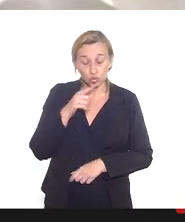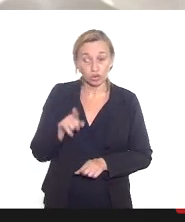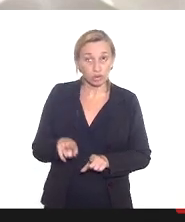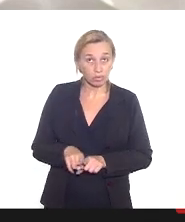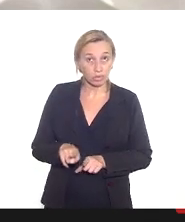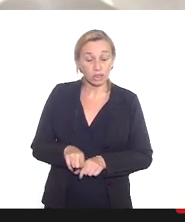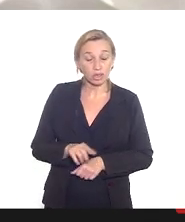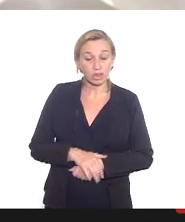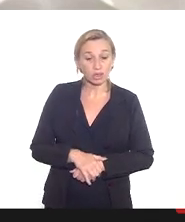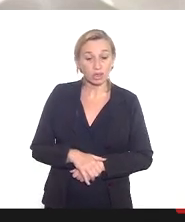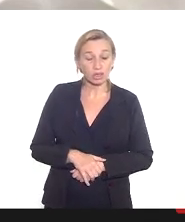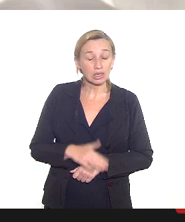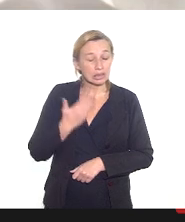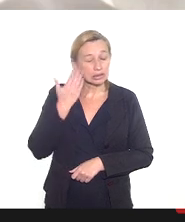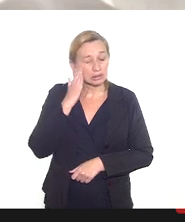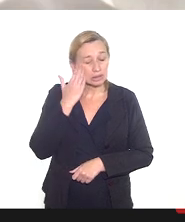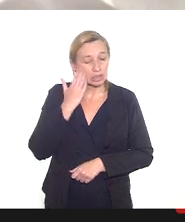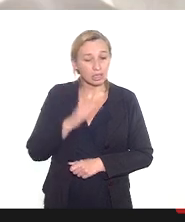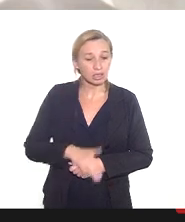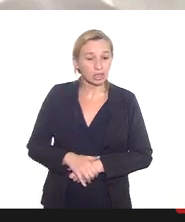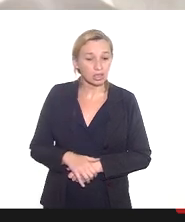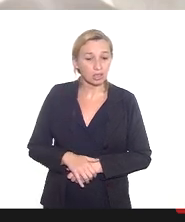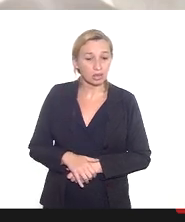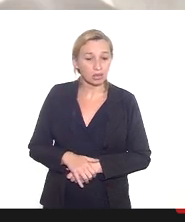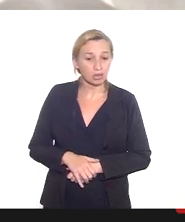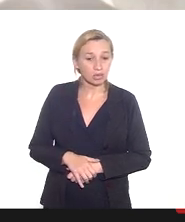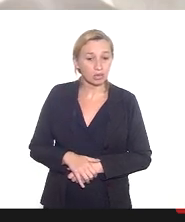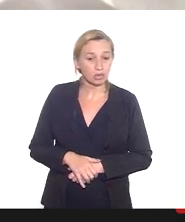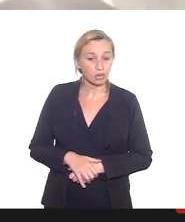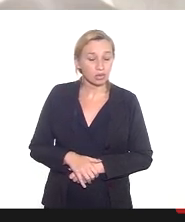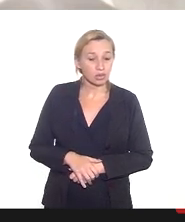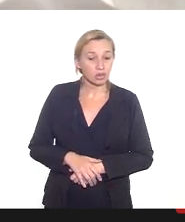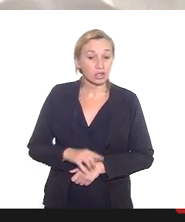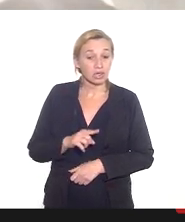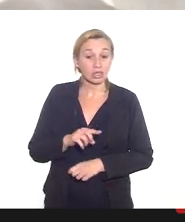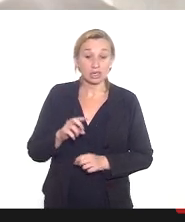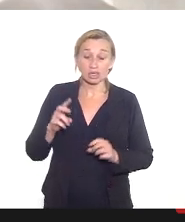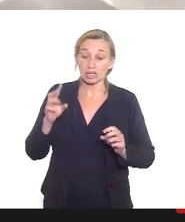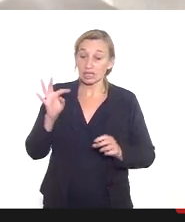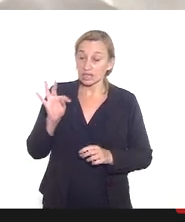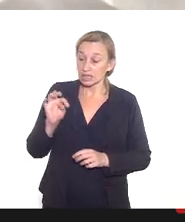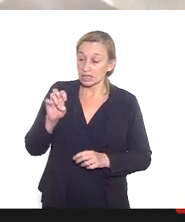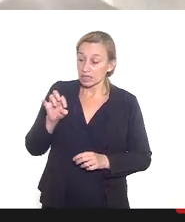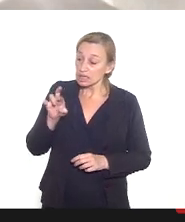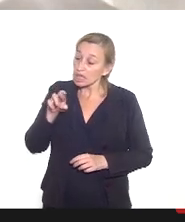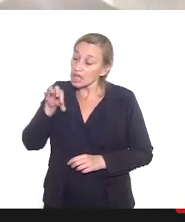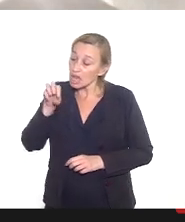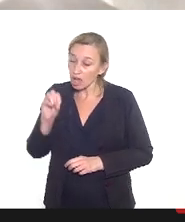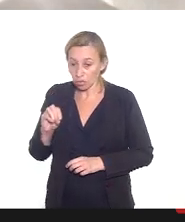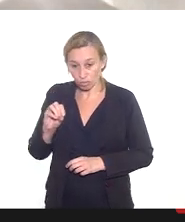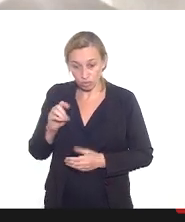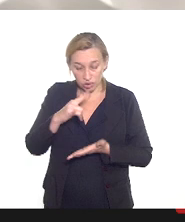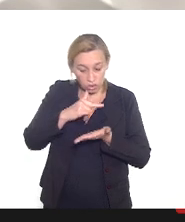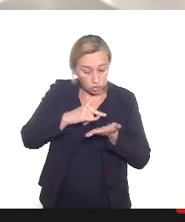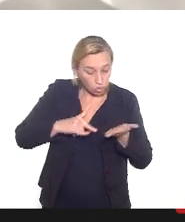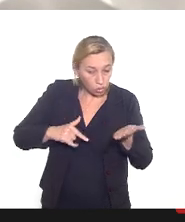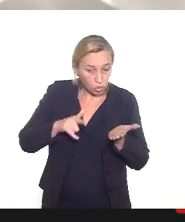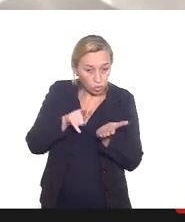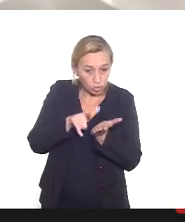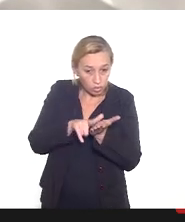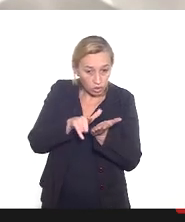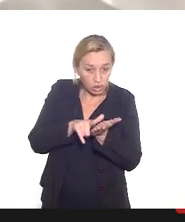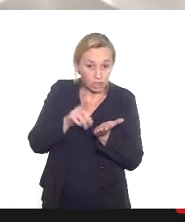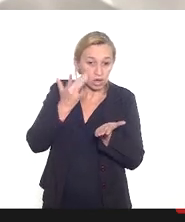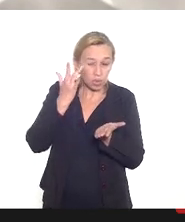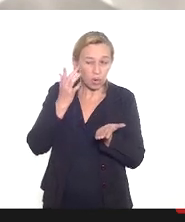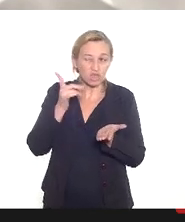também é entender se esse termo de consentimento embora eu eu acho